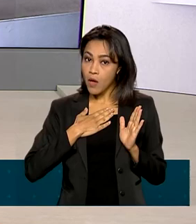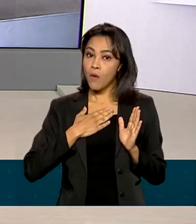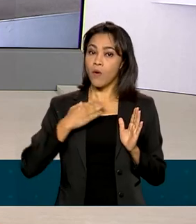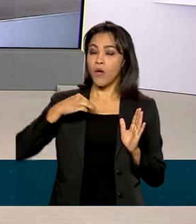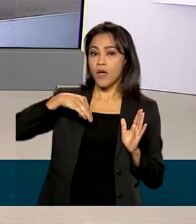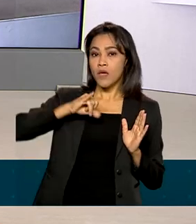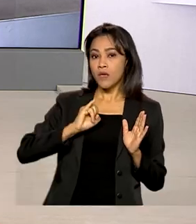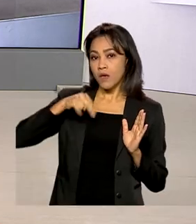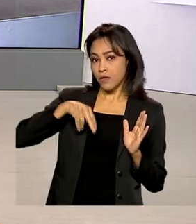Obrigada, Glauco.